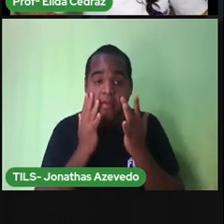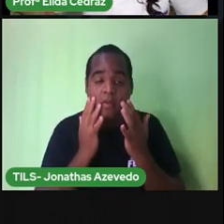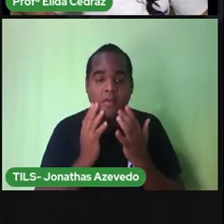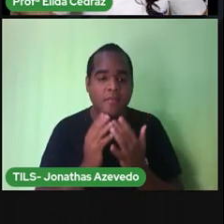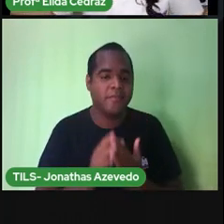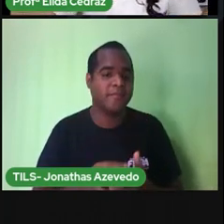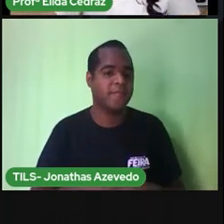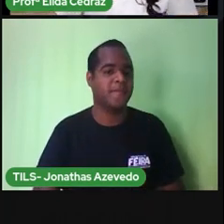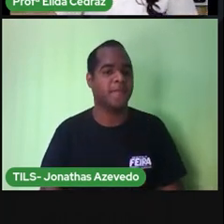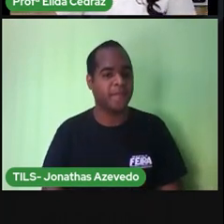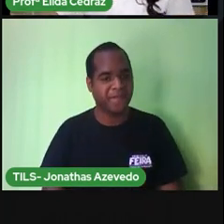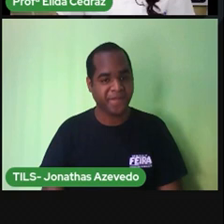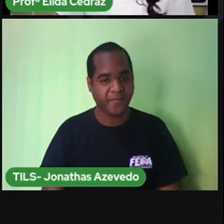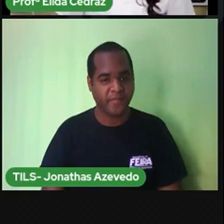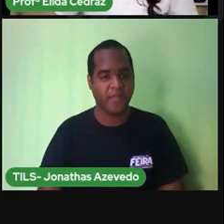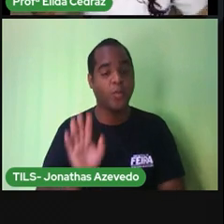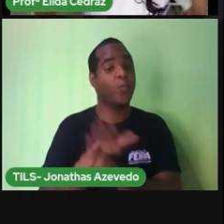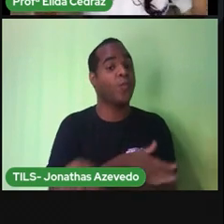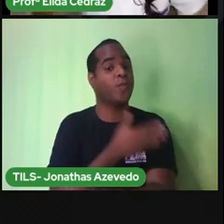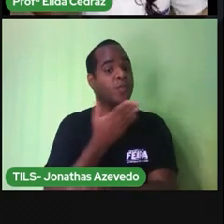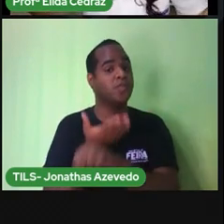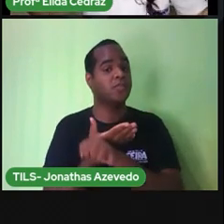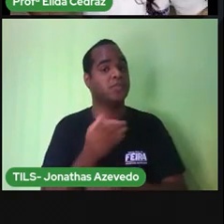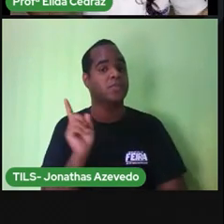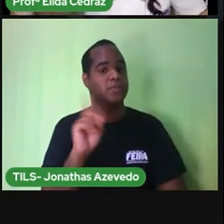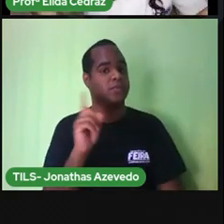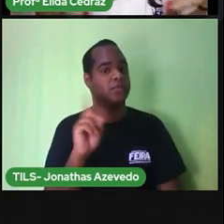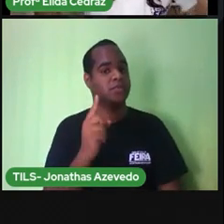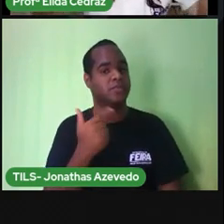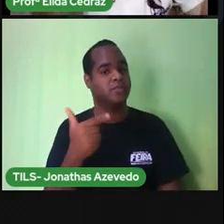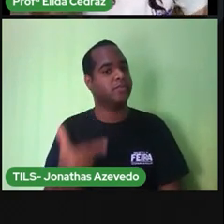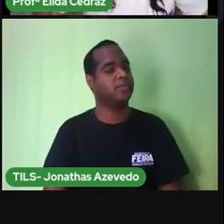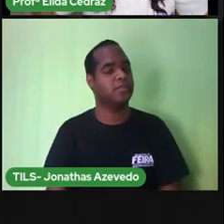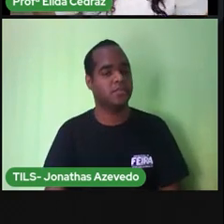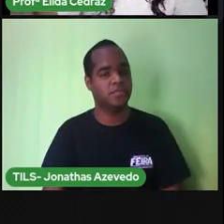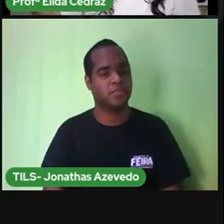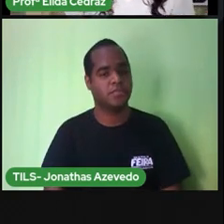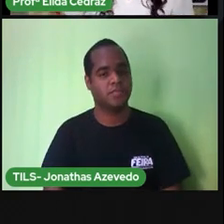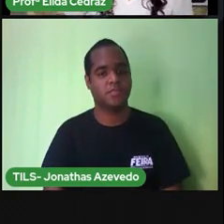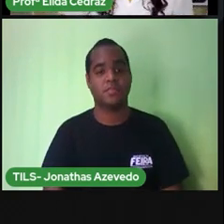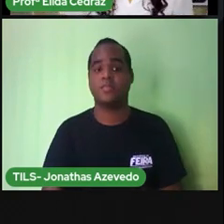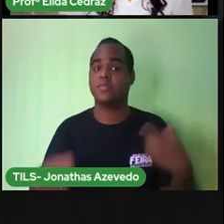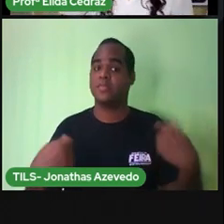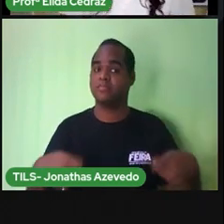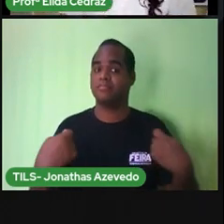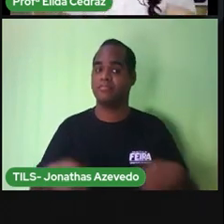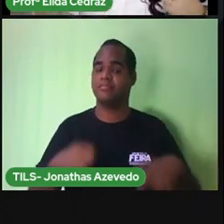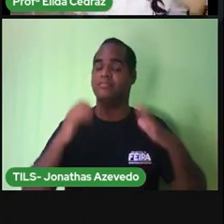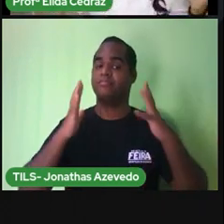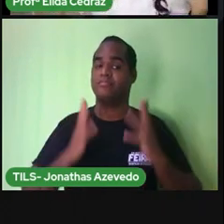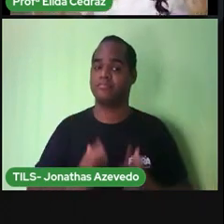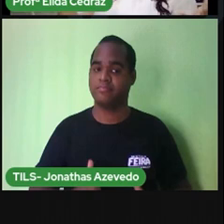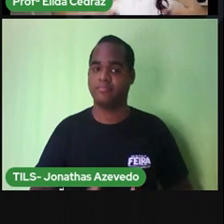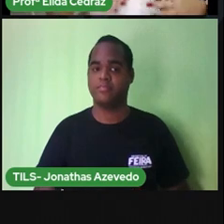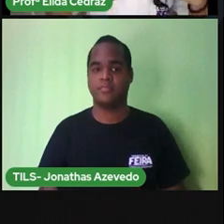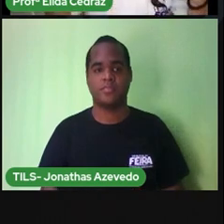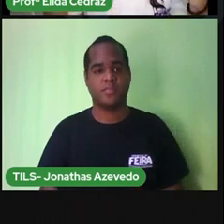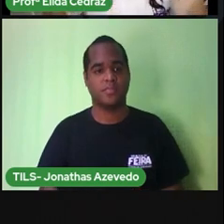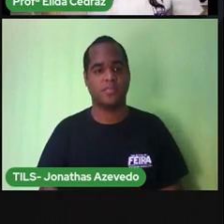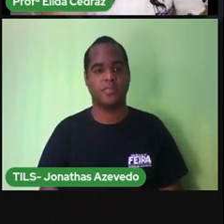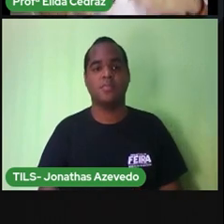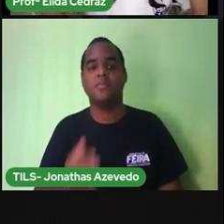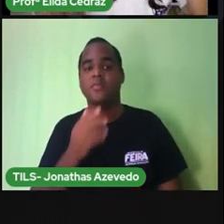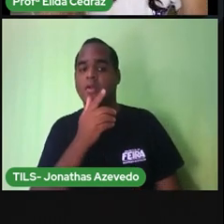remela, né? Não vai passar o dia todo com o olho. Cheio de remela. Então, a gente começa com a higiene. A gente vai,